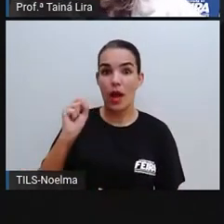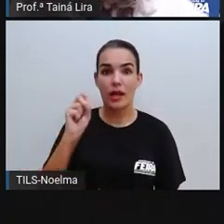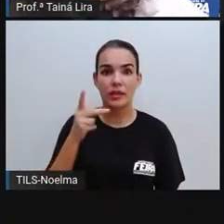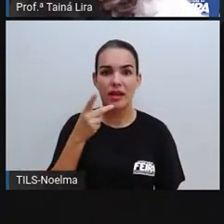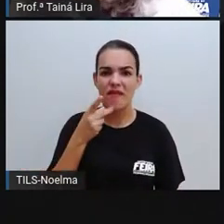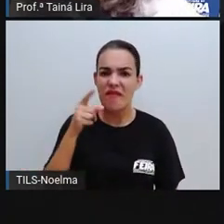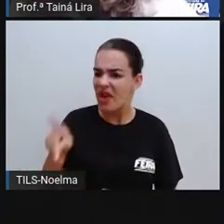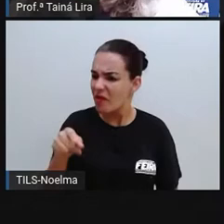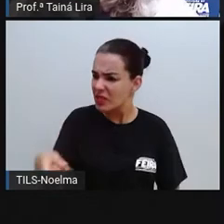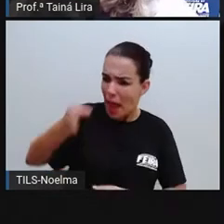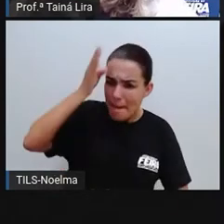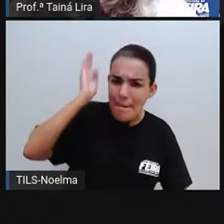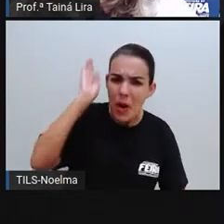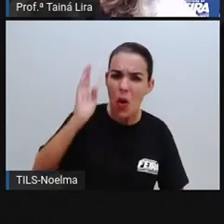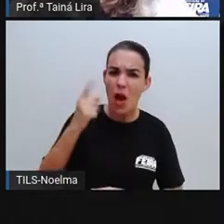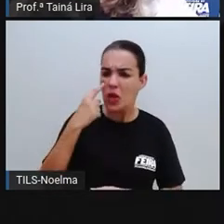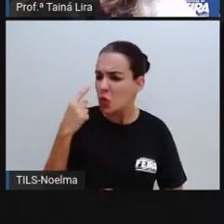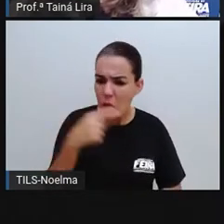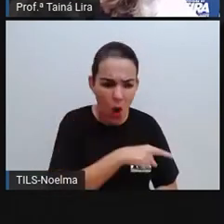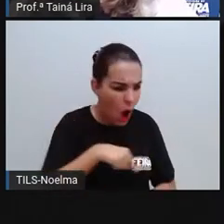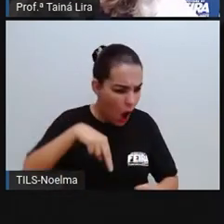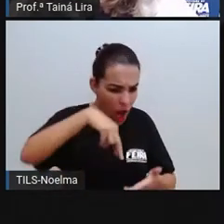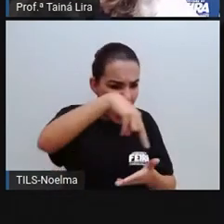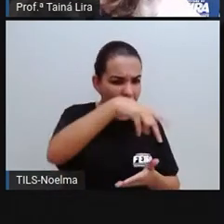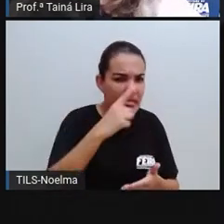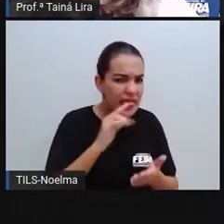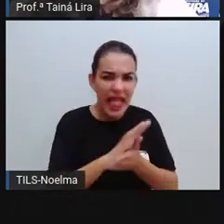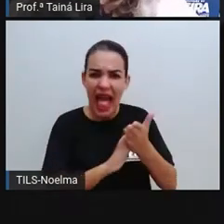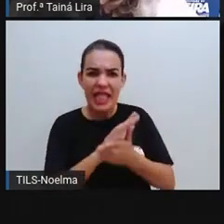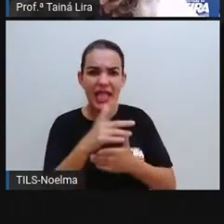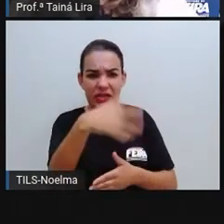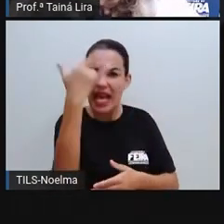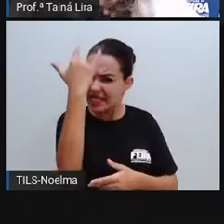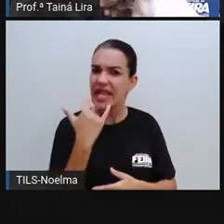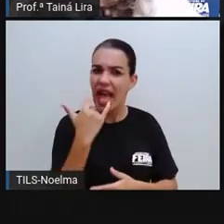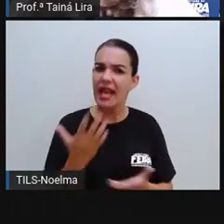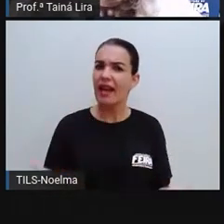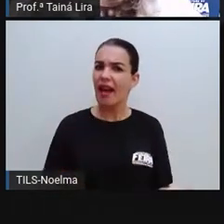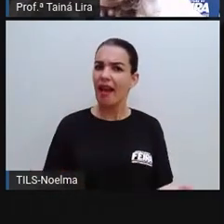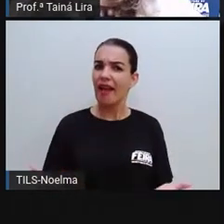sua burra, não olha para onde anda, não, sua cega.